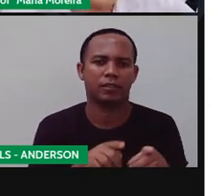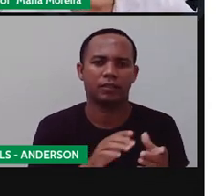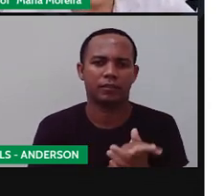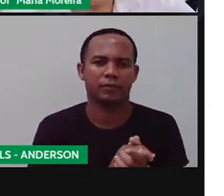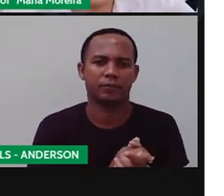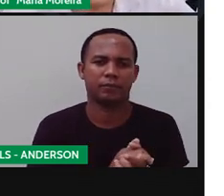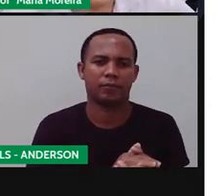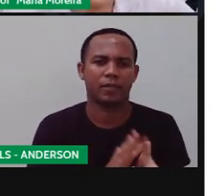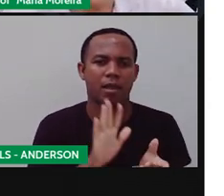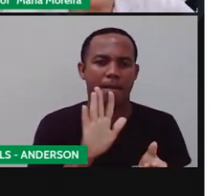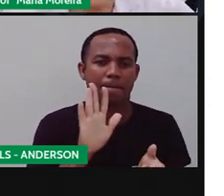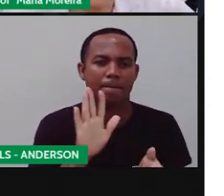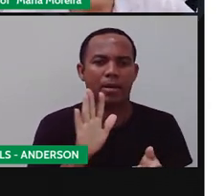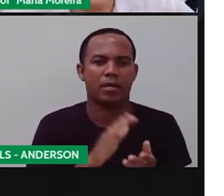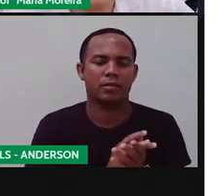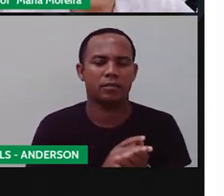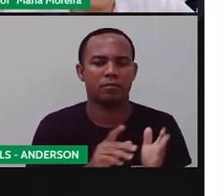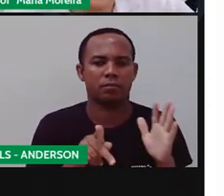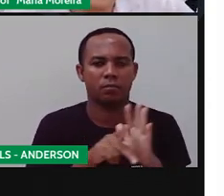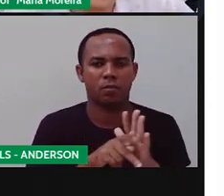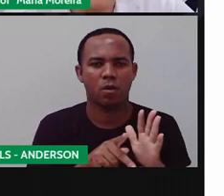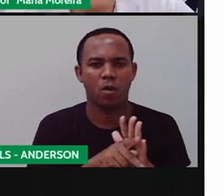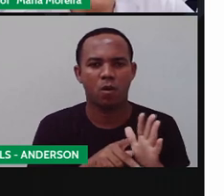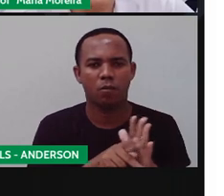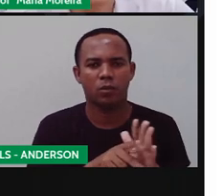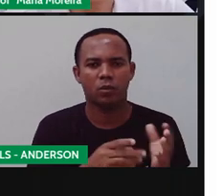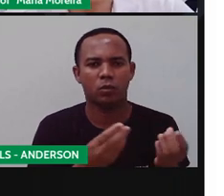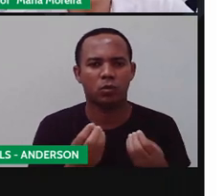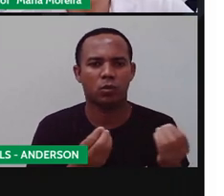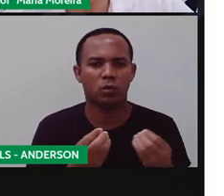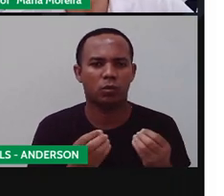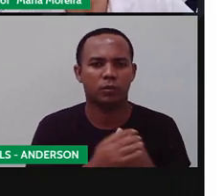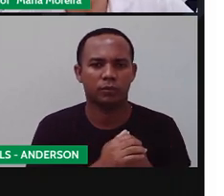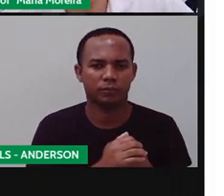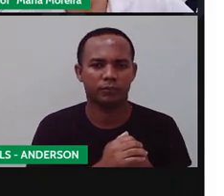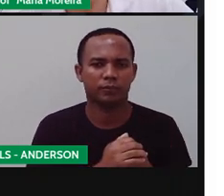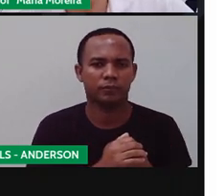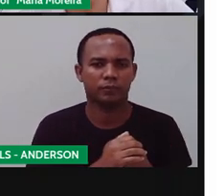Mas aí é uma crença da pró, não é necessariamente lei, tá?